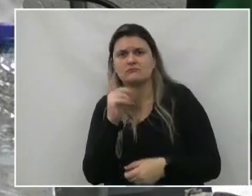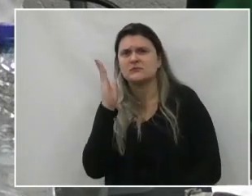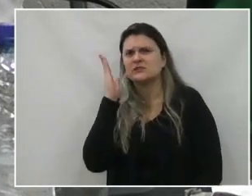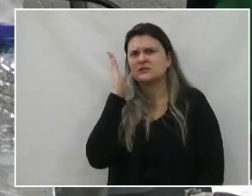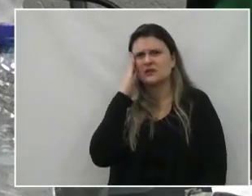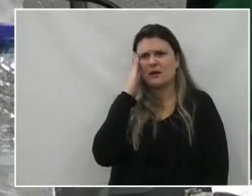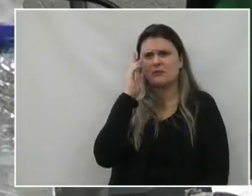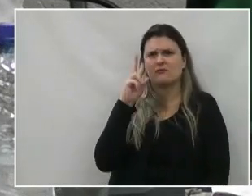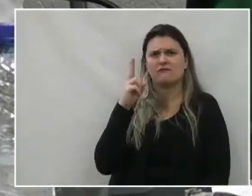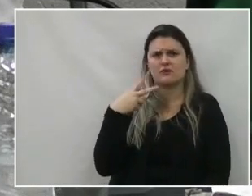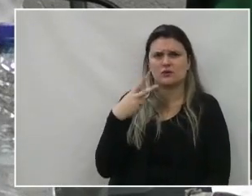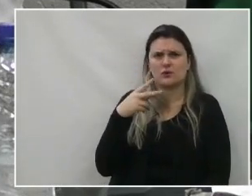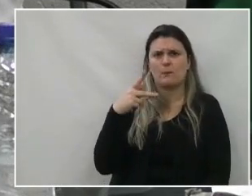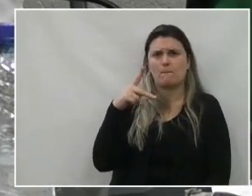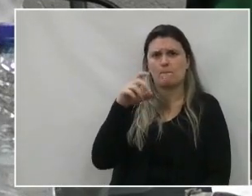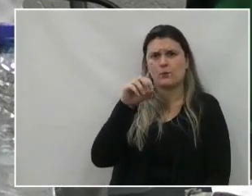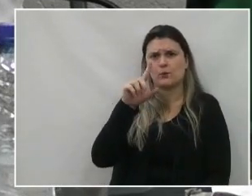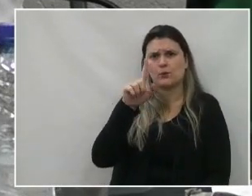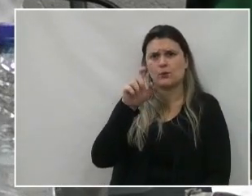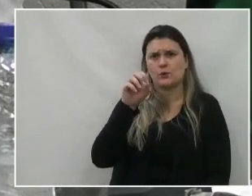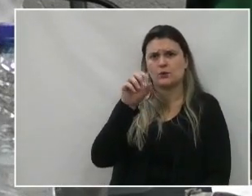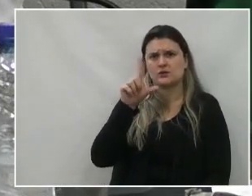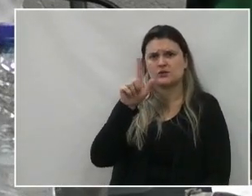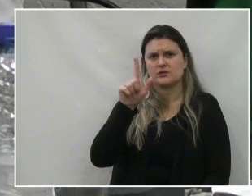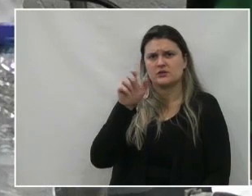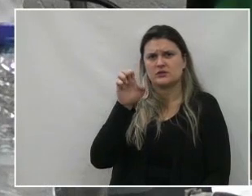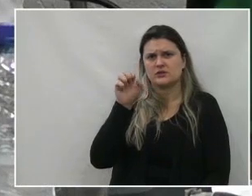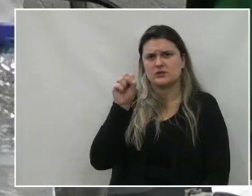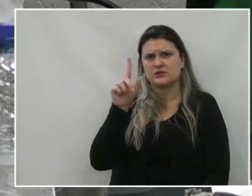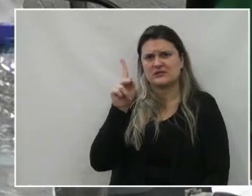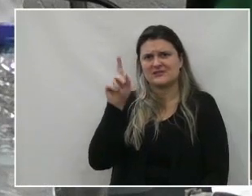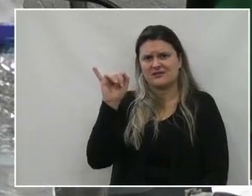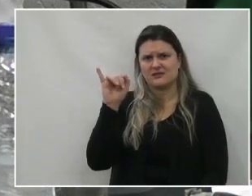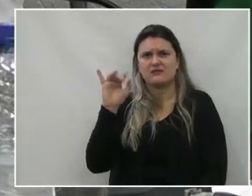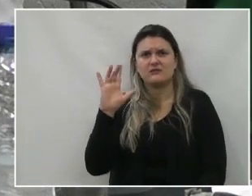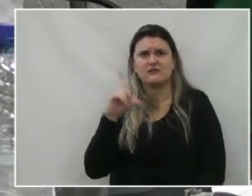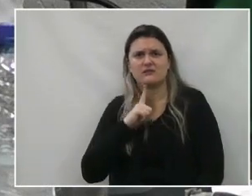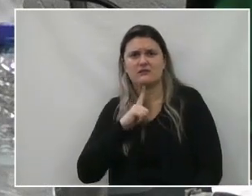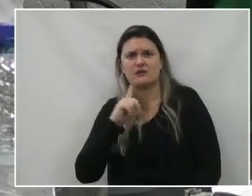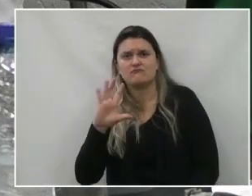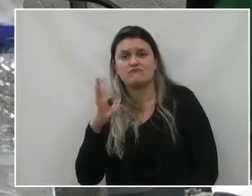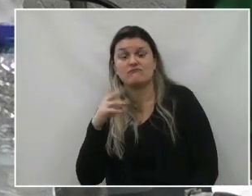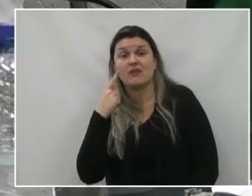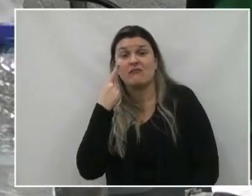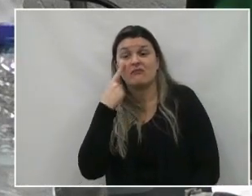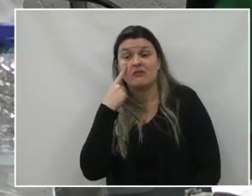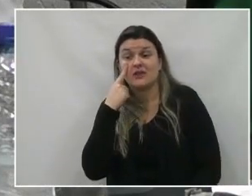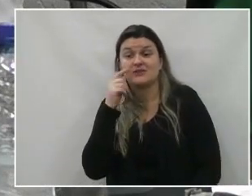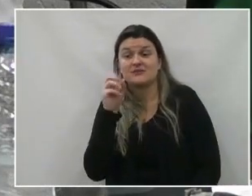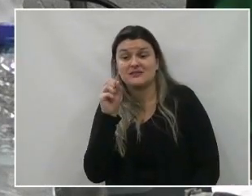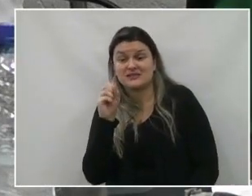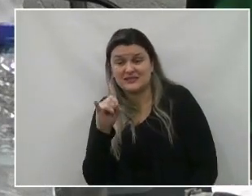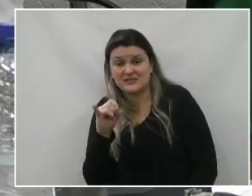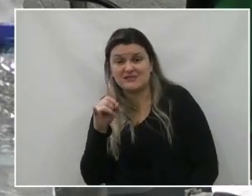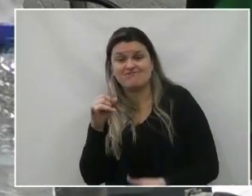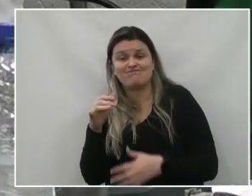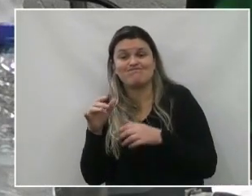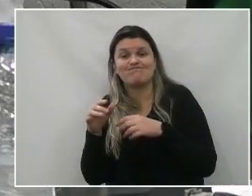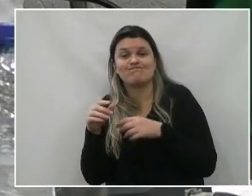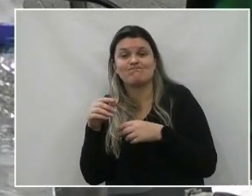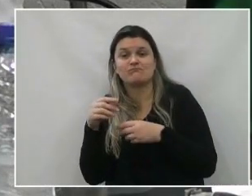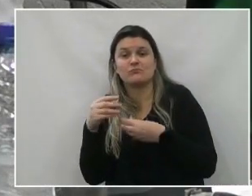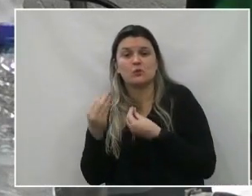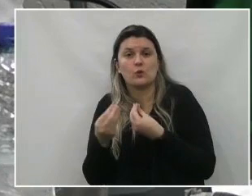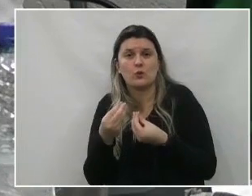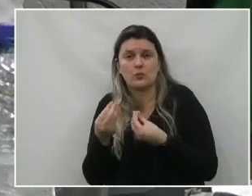Pogojowski, está acontecendo o transporte. Então nós temos que ver a legalidade disso tudo, como que está acontecendo,